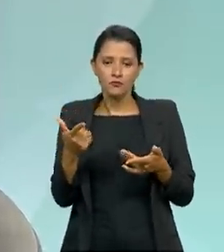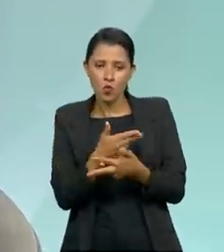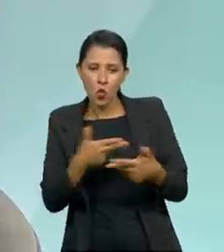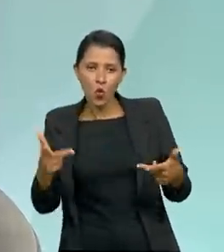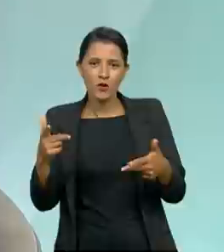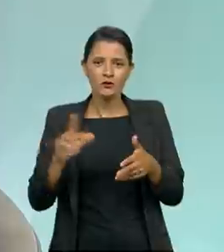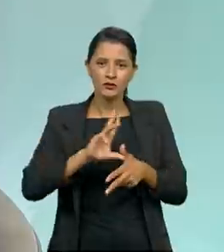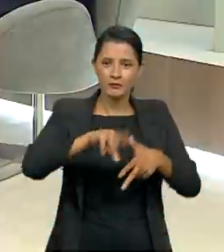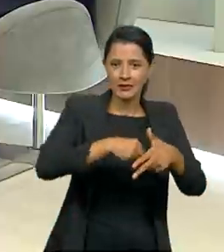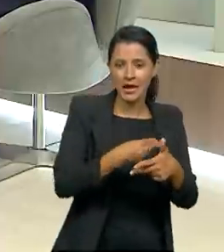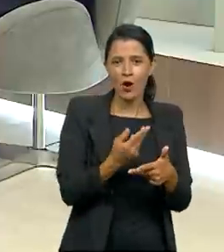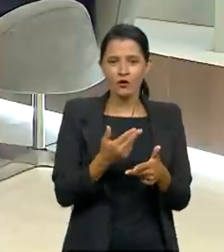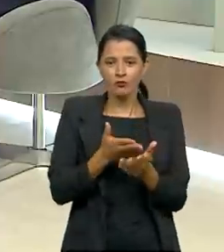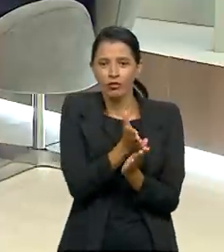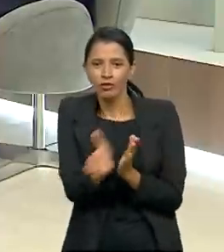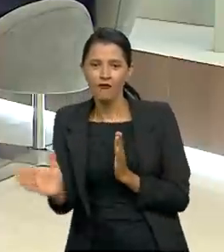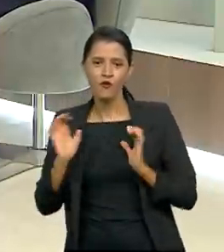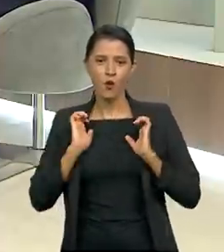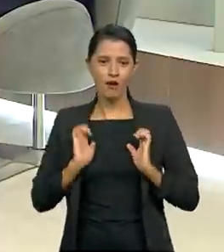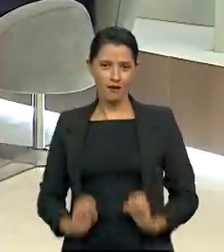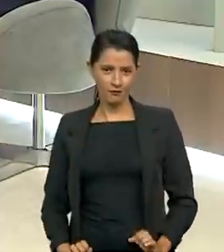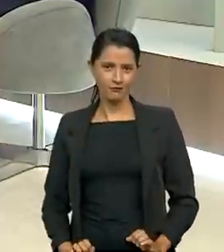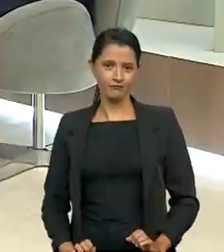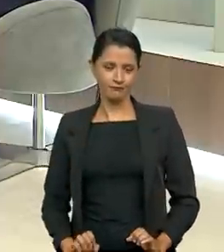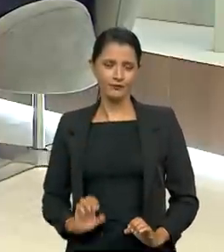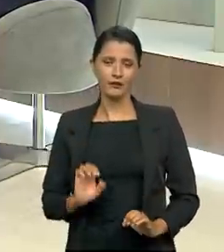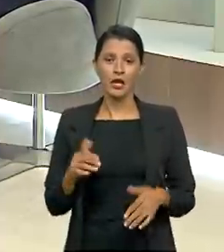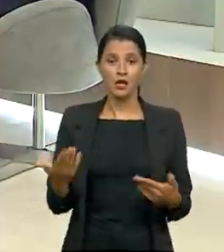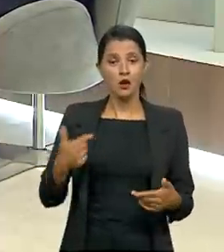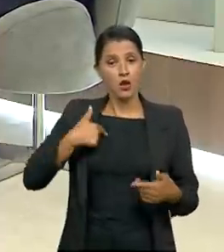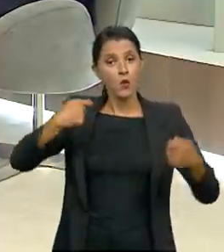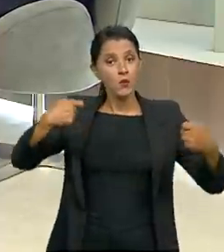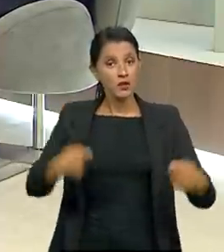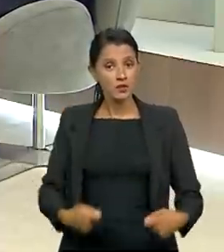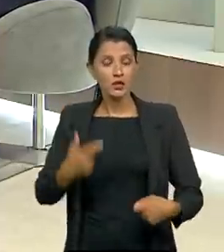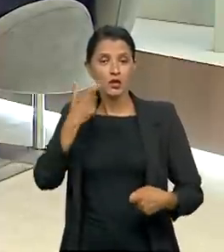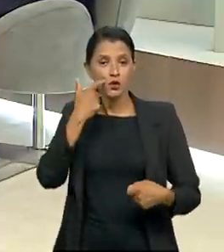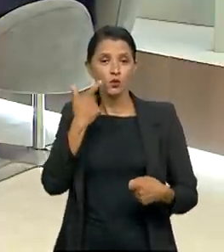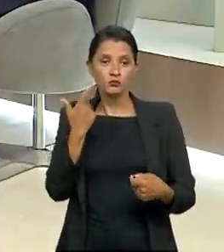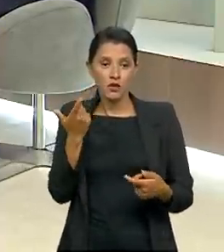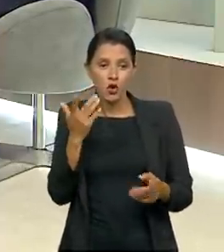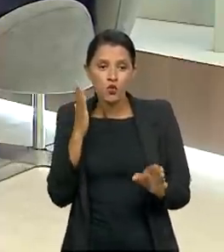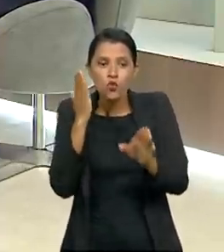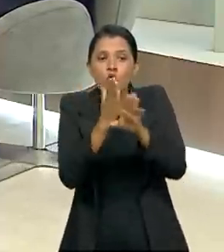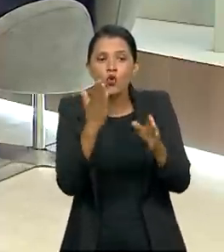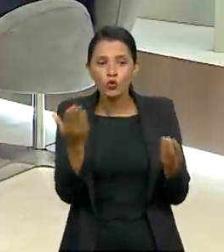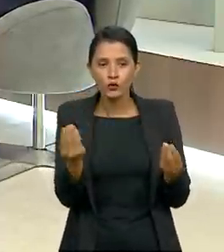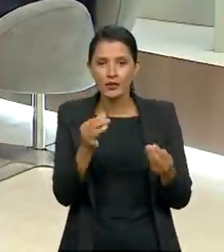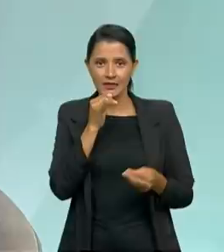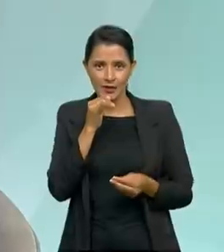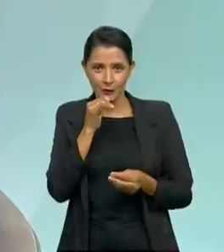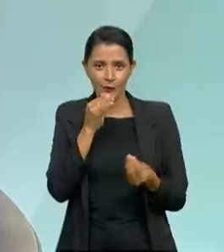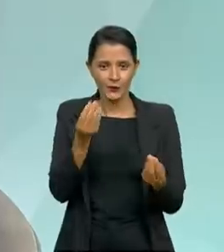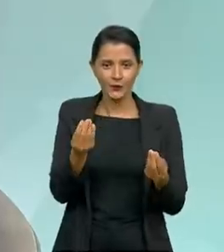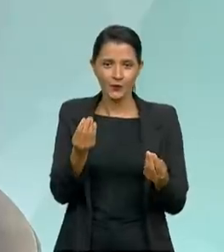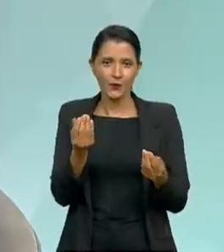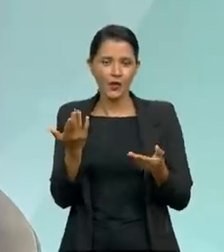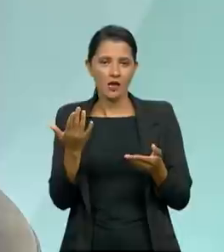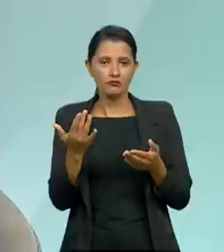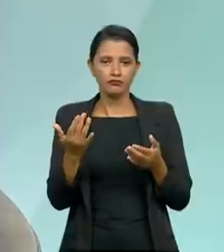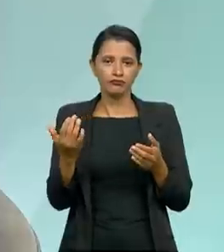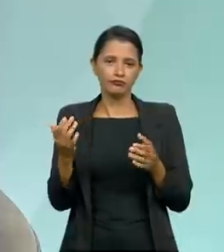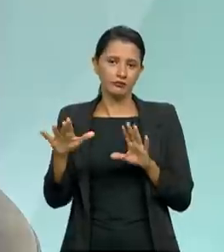e de desvios éticos. Então, ou seja, eu tenho que ser... Eu implemento mecanismos que eu consigo detectar. Um exemplo, um canal de